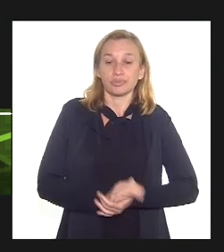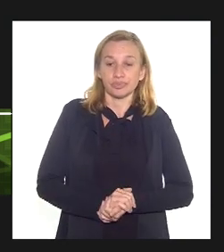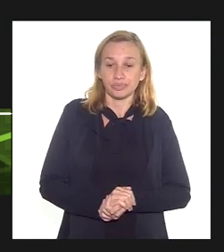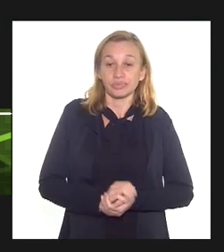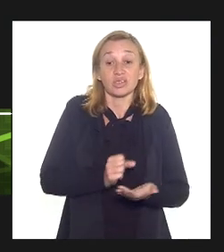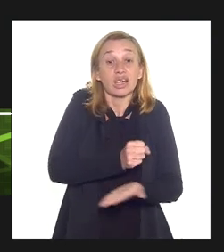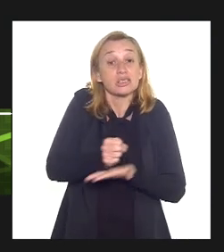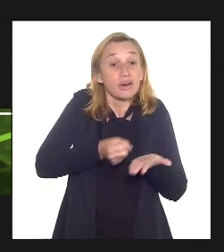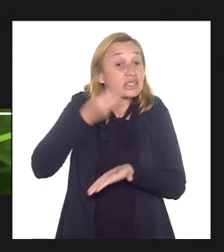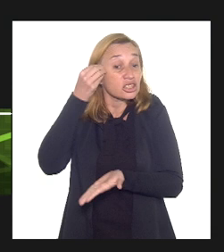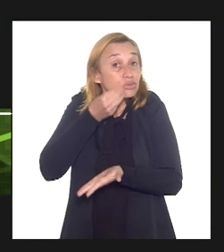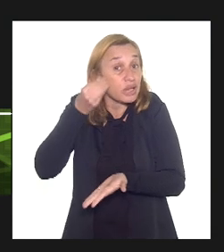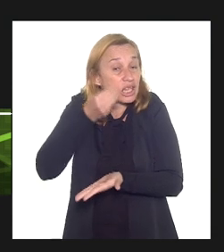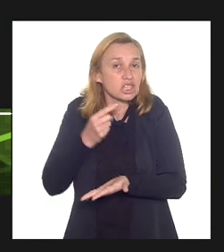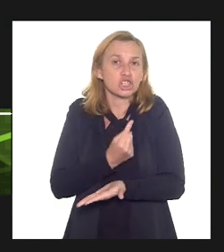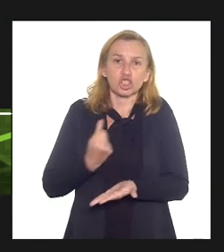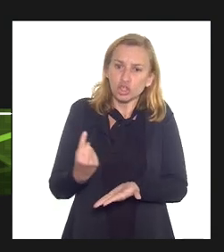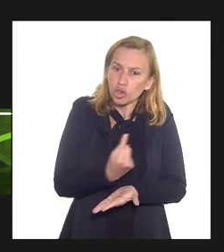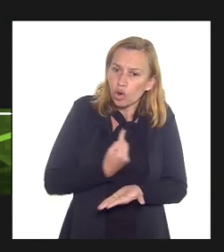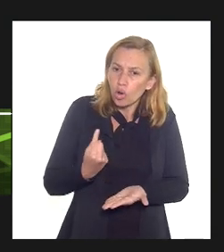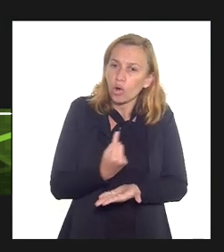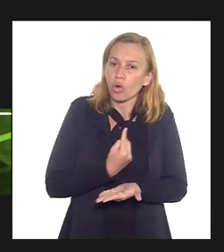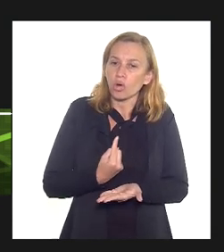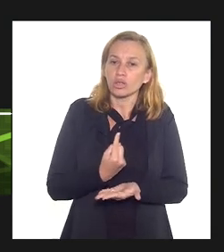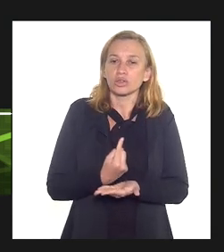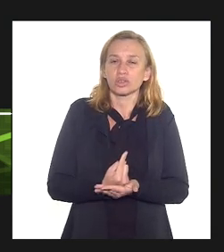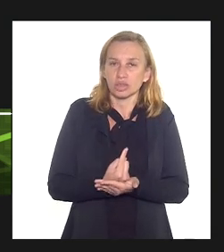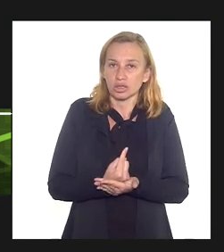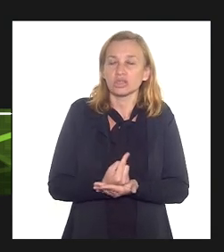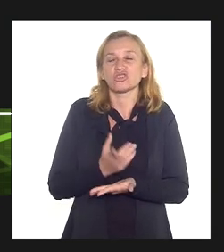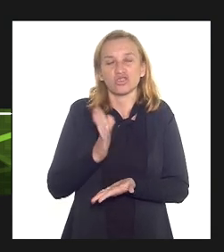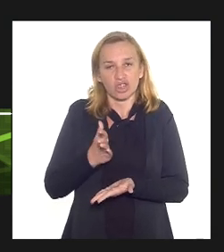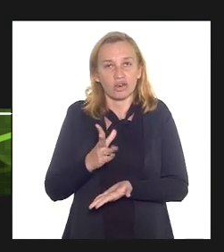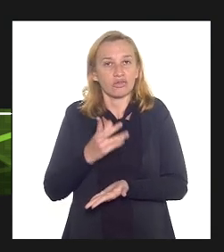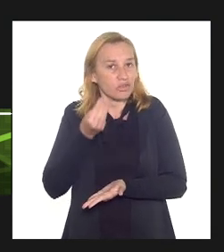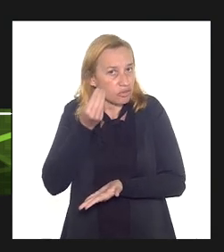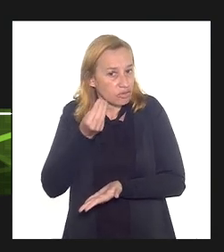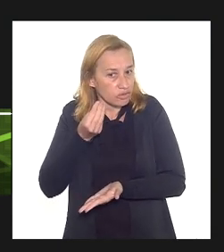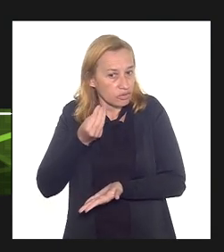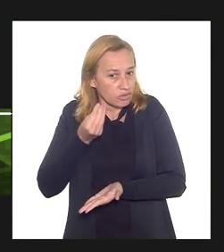base nas experiências que nós as pequenas experiências que nós já tivemos